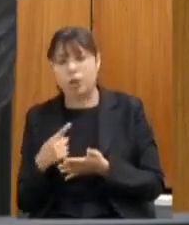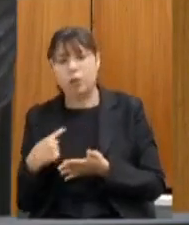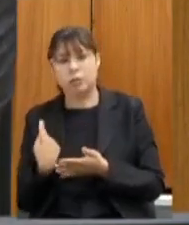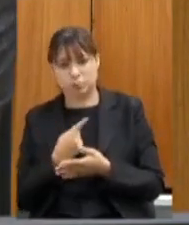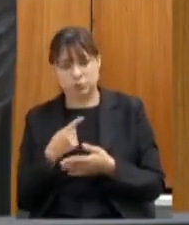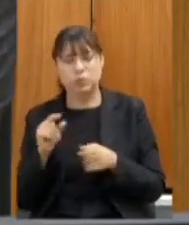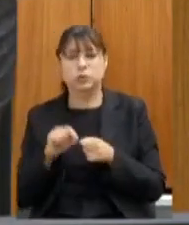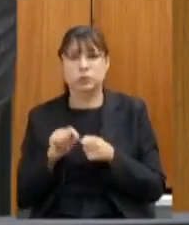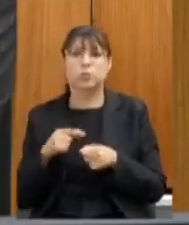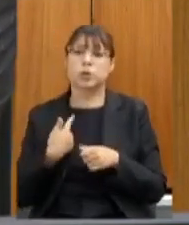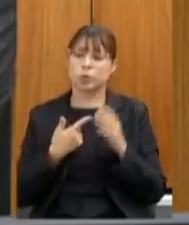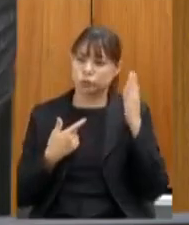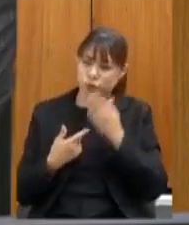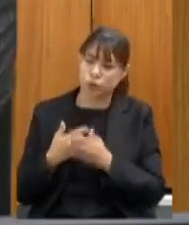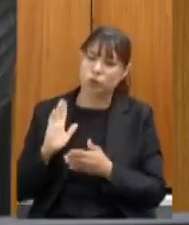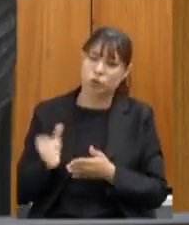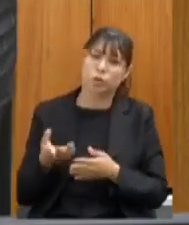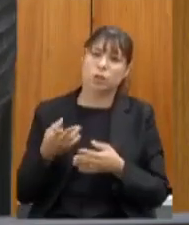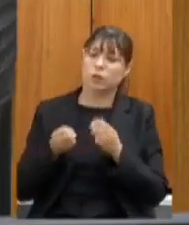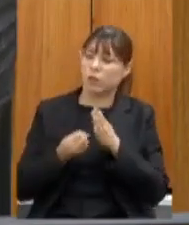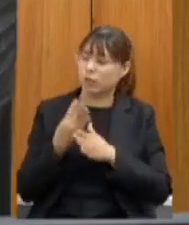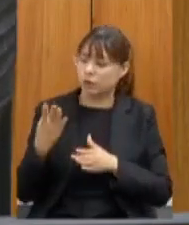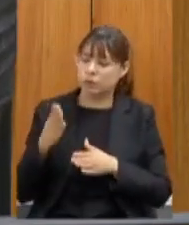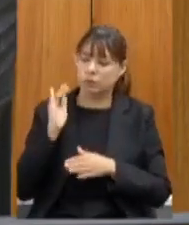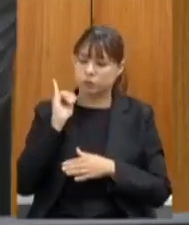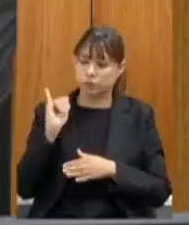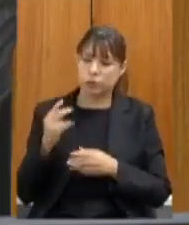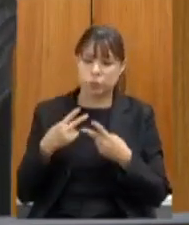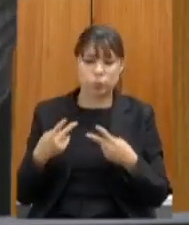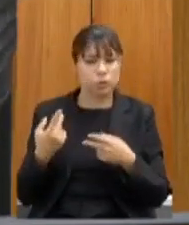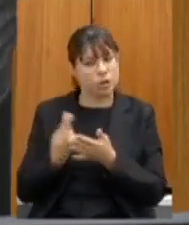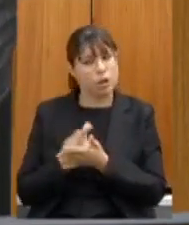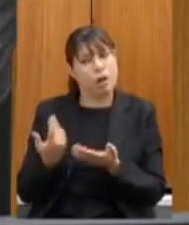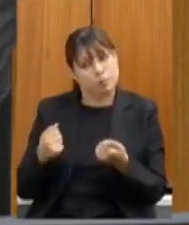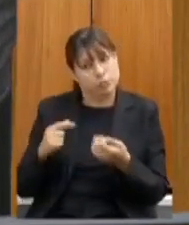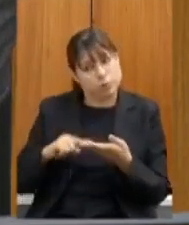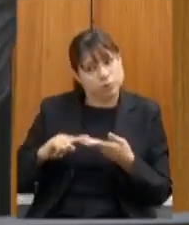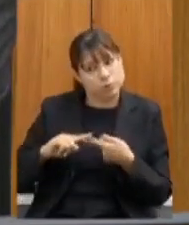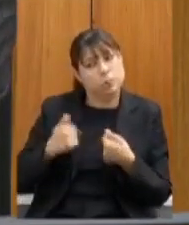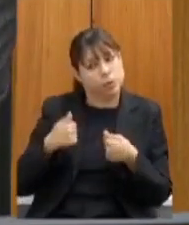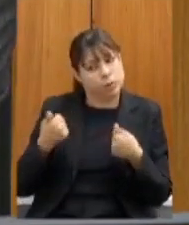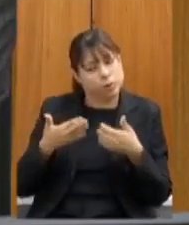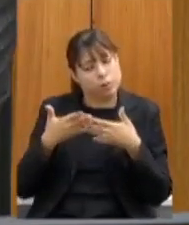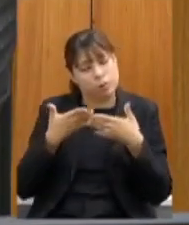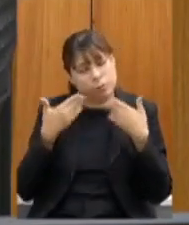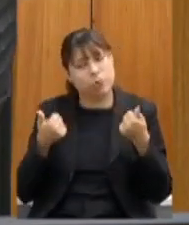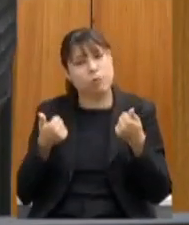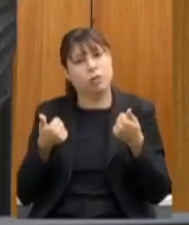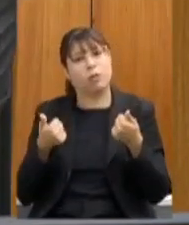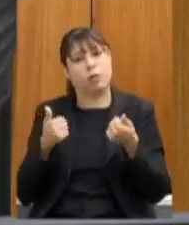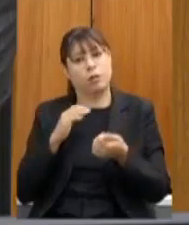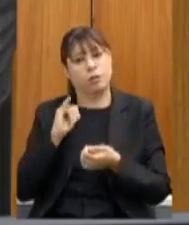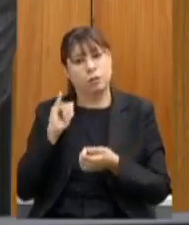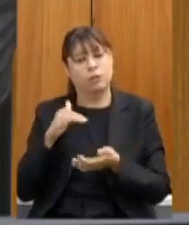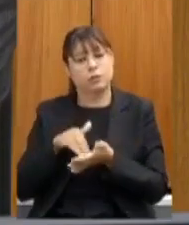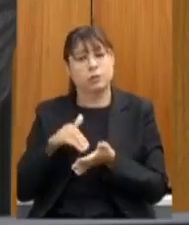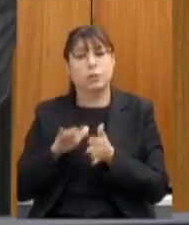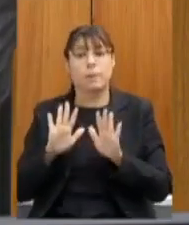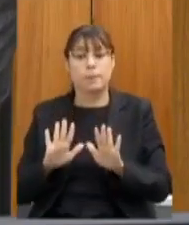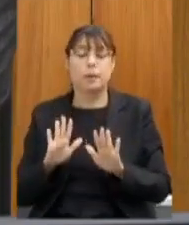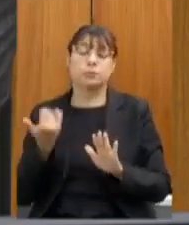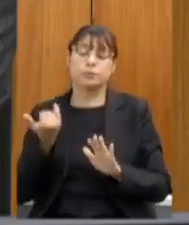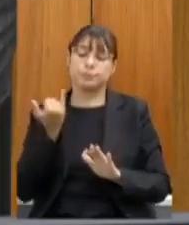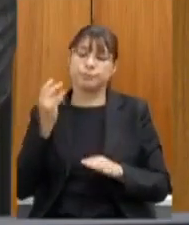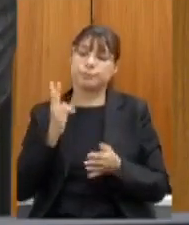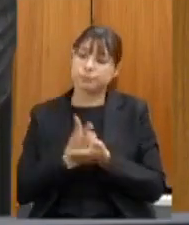vezes diretamente com a secretária levando algum ponto que precisava ser melhorado e importante é isso que a secretaria